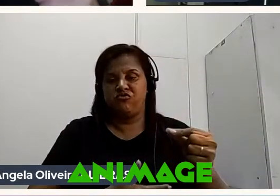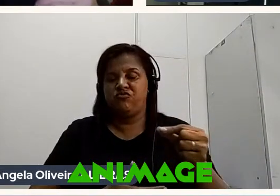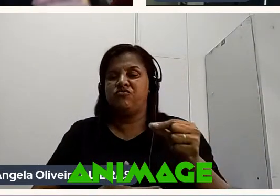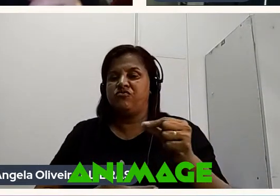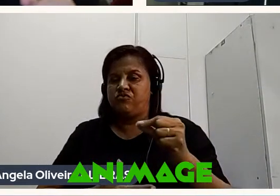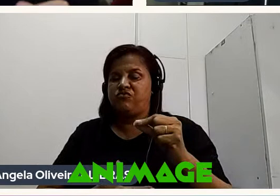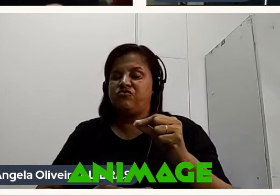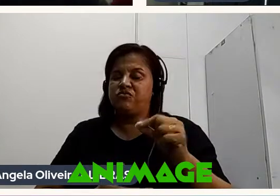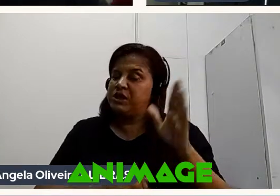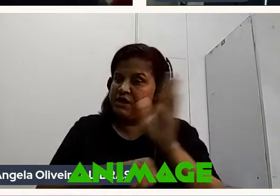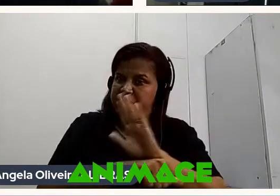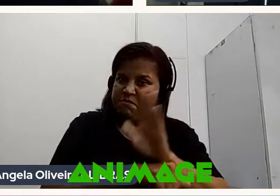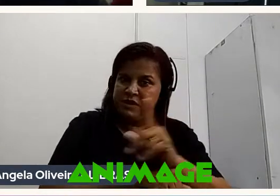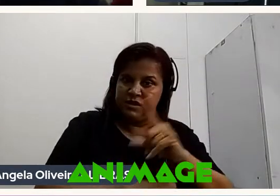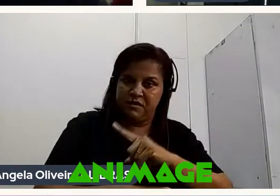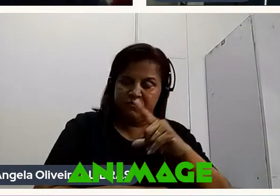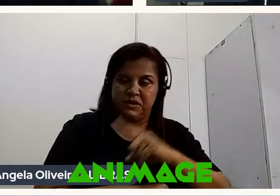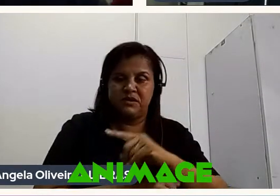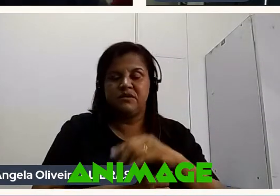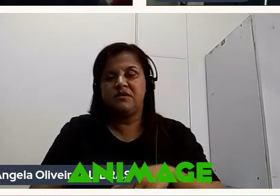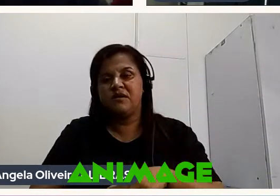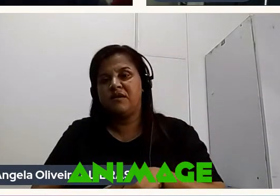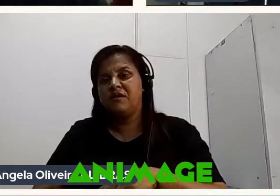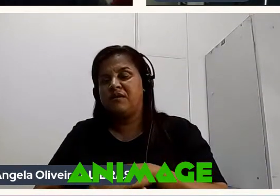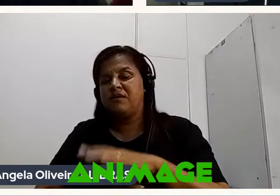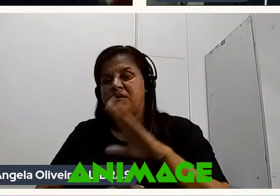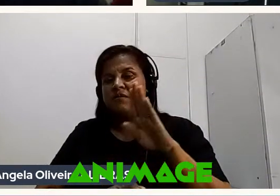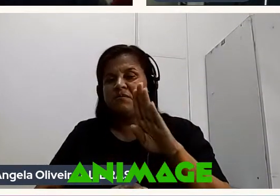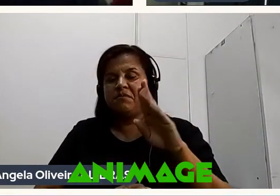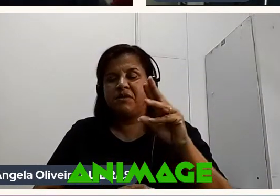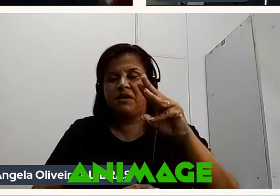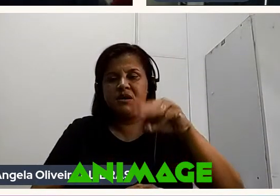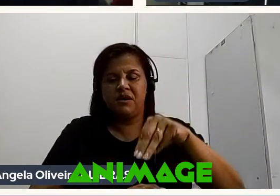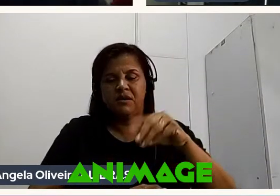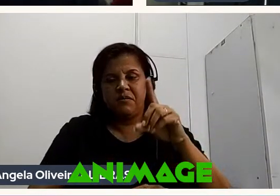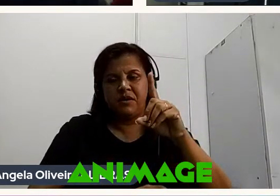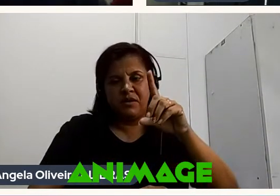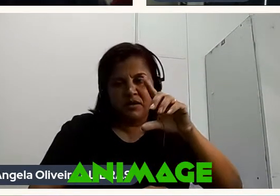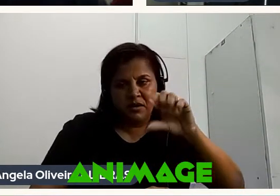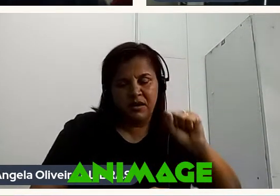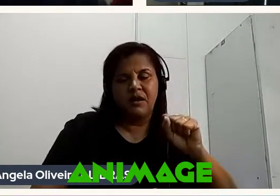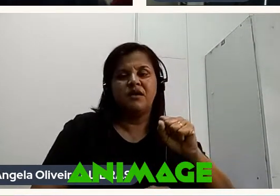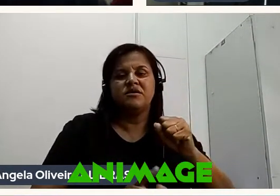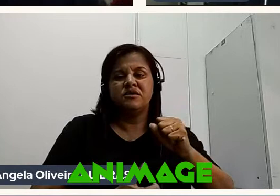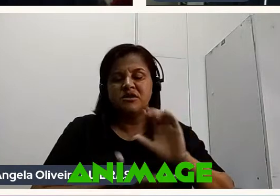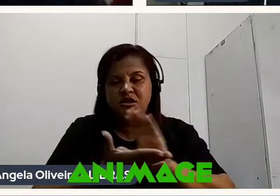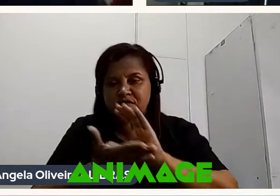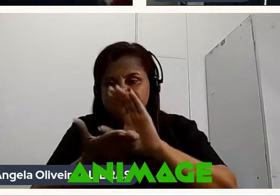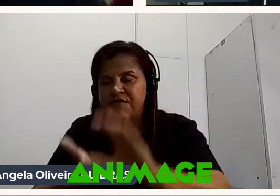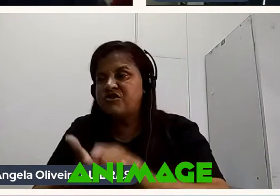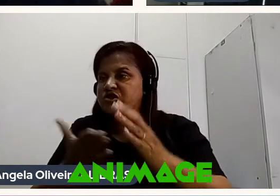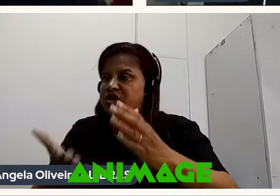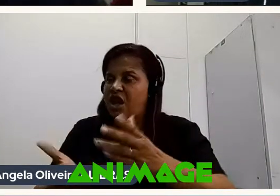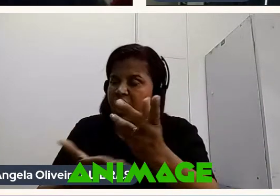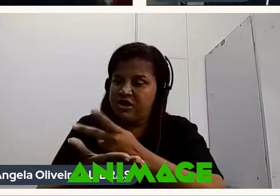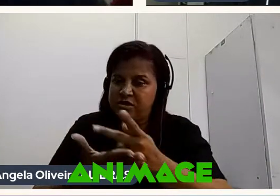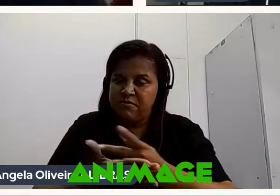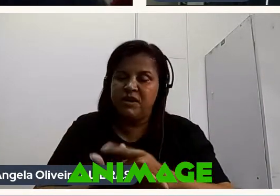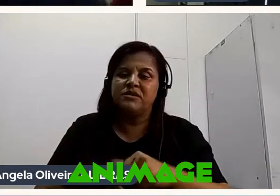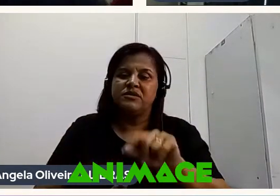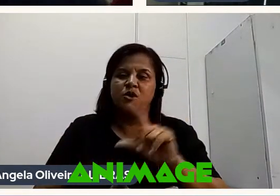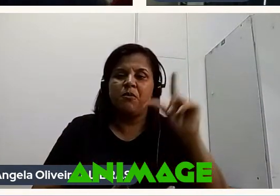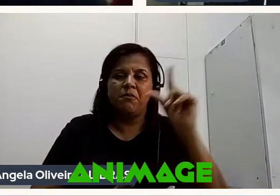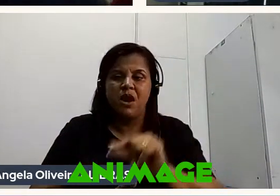Para cinema Teve o BNDES Também Que investia Em animação Inclusive Um dos últimos editais Foi um edital Para curta